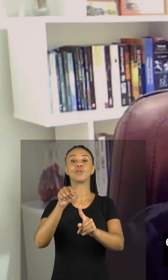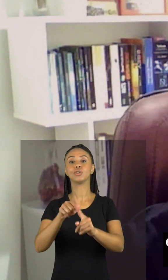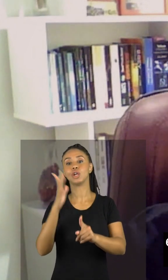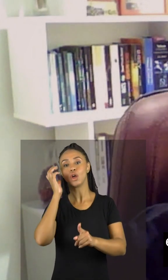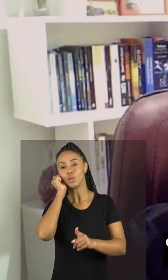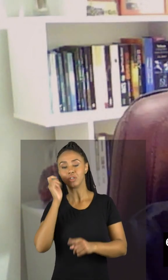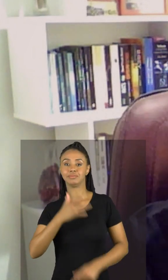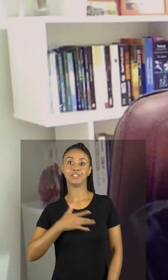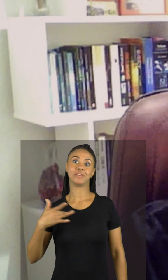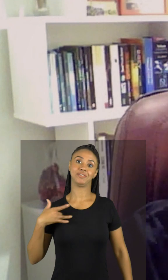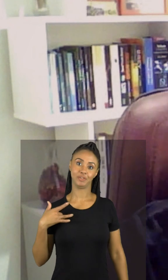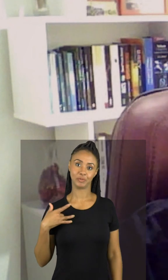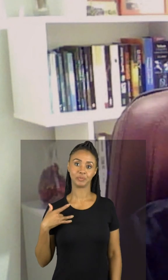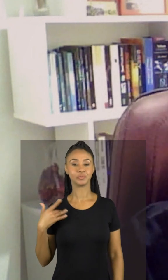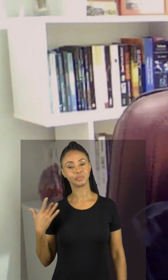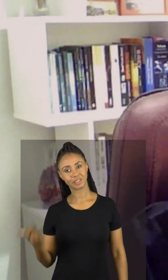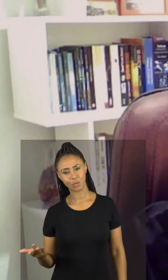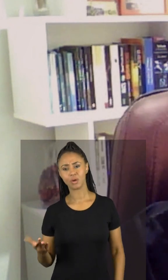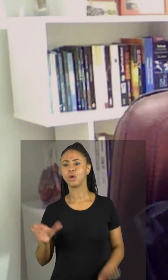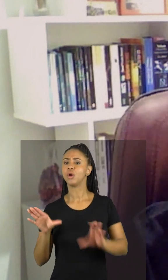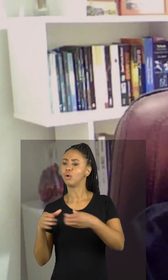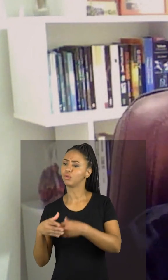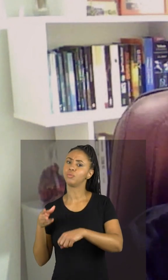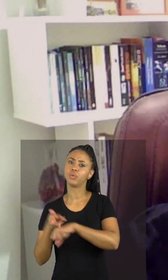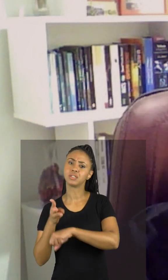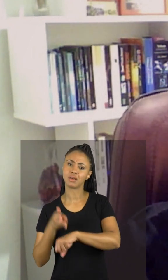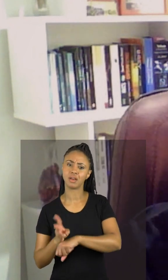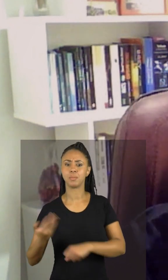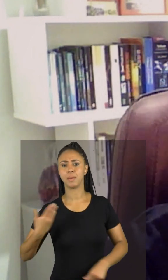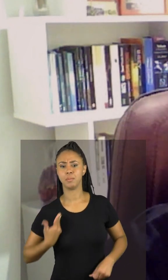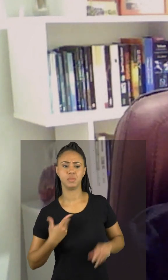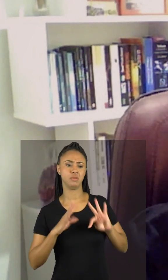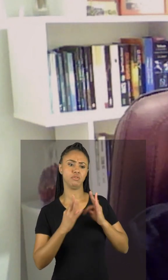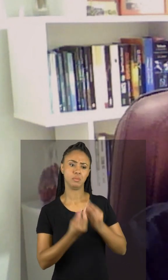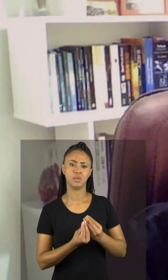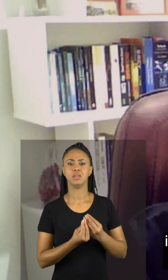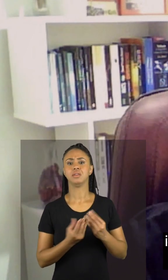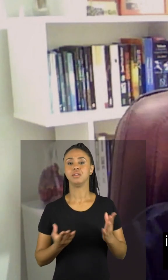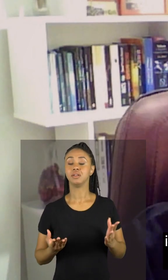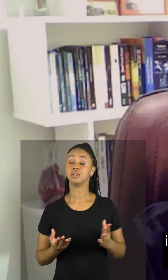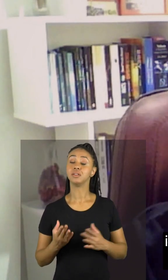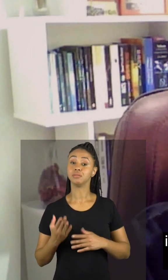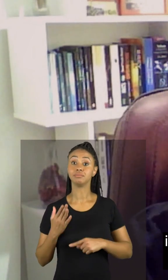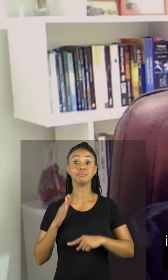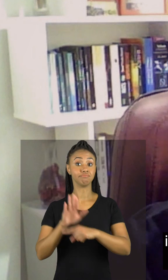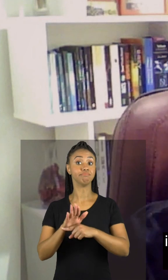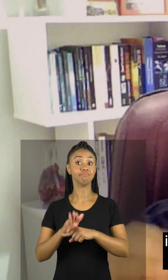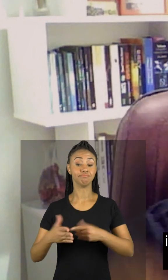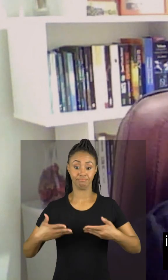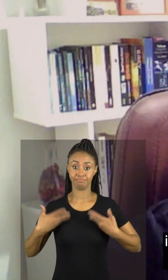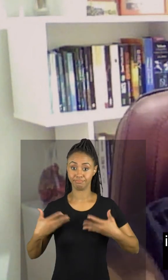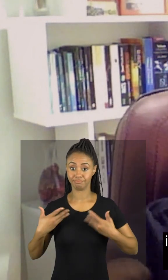saudável de sono então montar grupos de whatsapp com amigos com a própria família isso também motiva